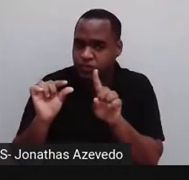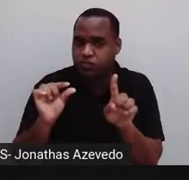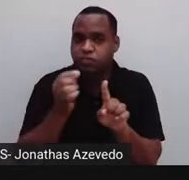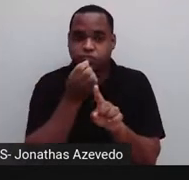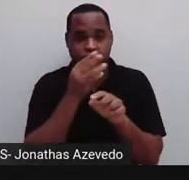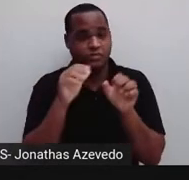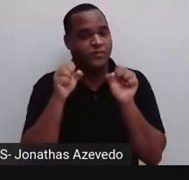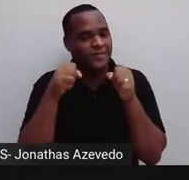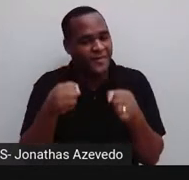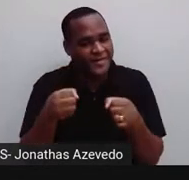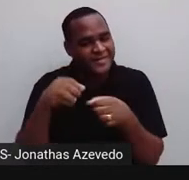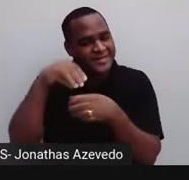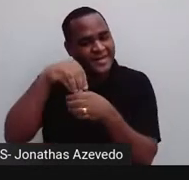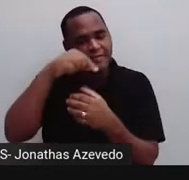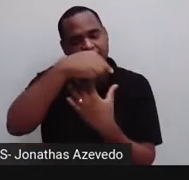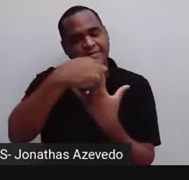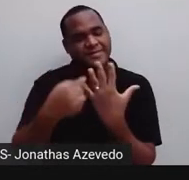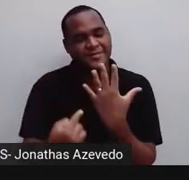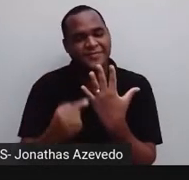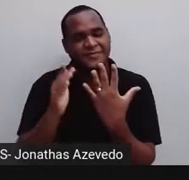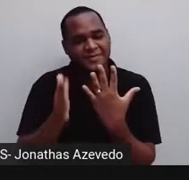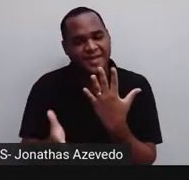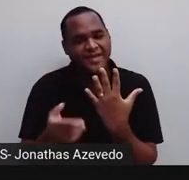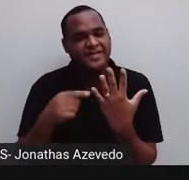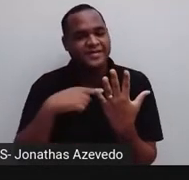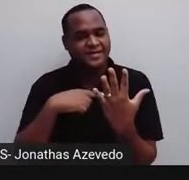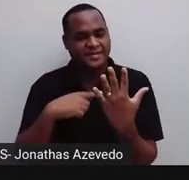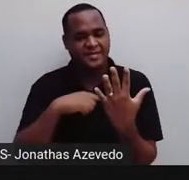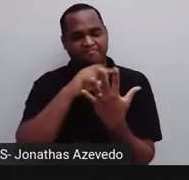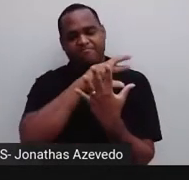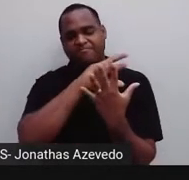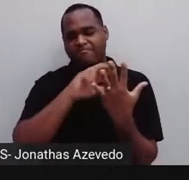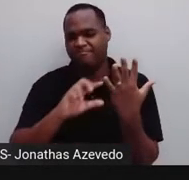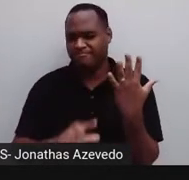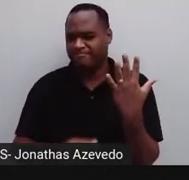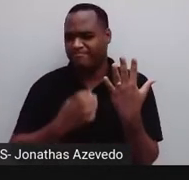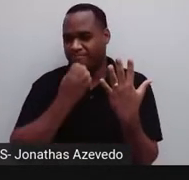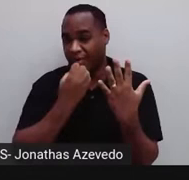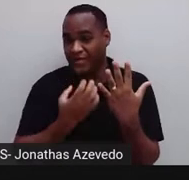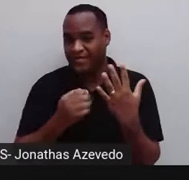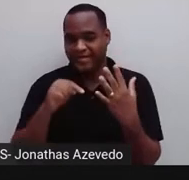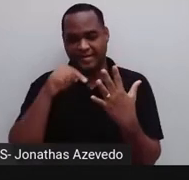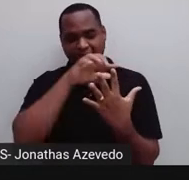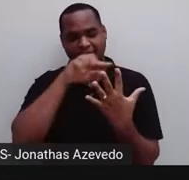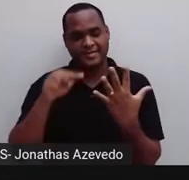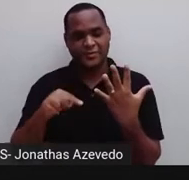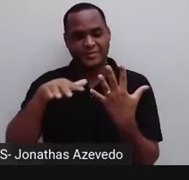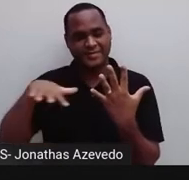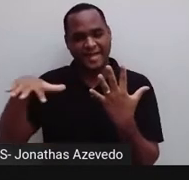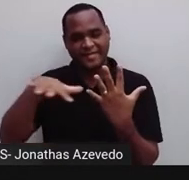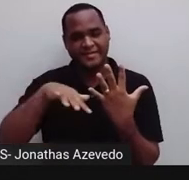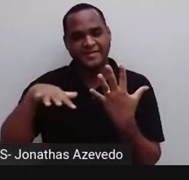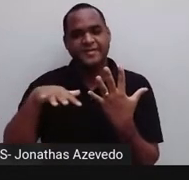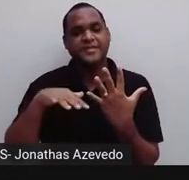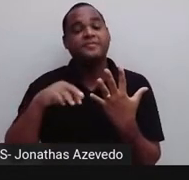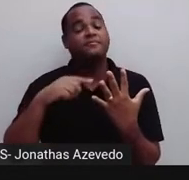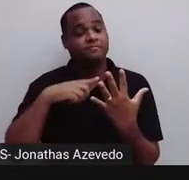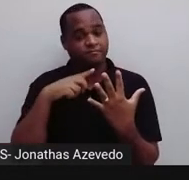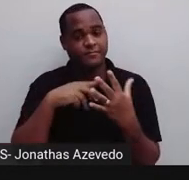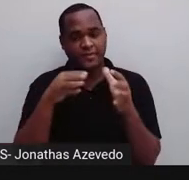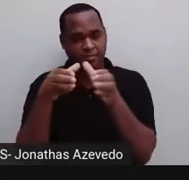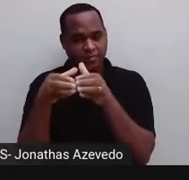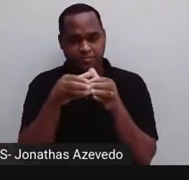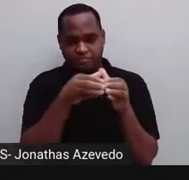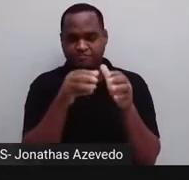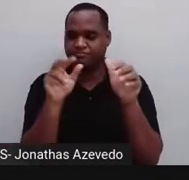dentro dessas cinco aulas a gente teve para... Aliás, dentro dessas cinco áreas, tá? A gente teve um conjunto de